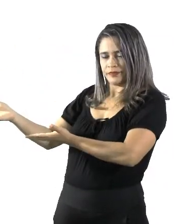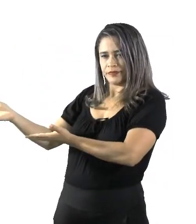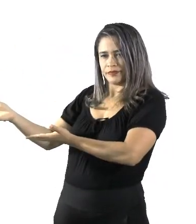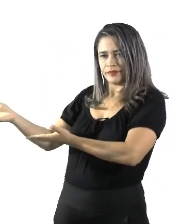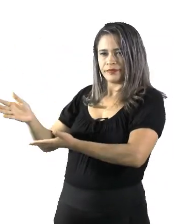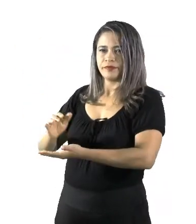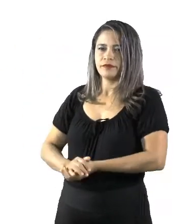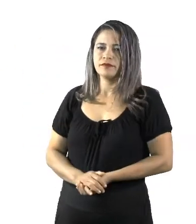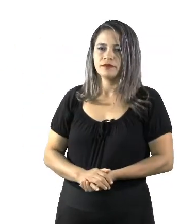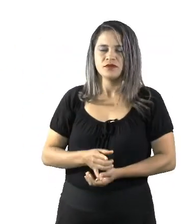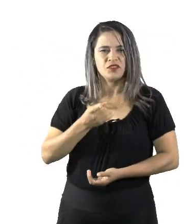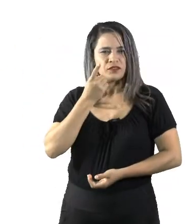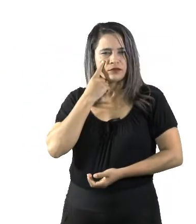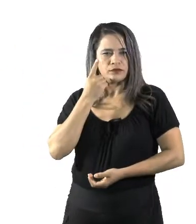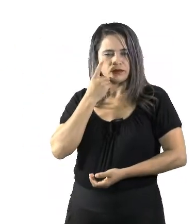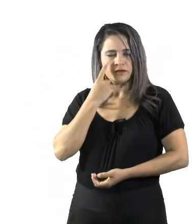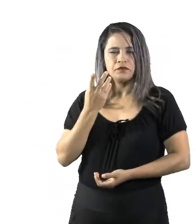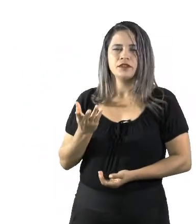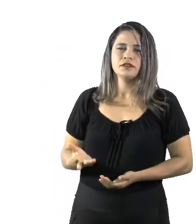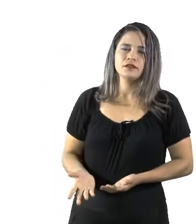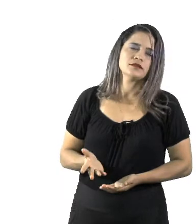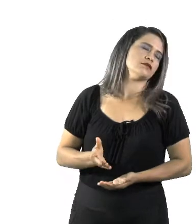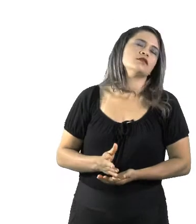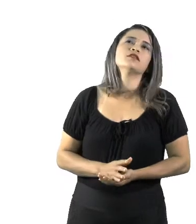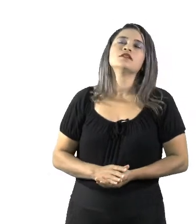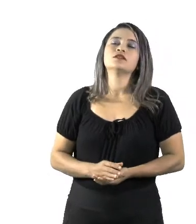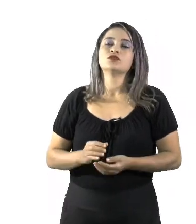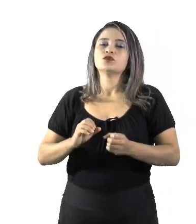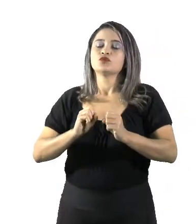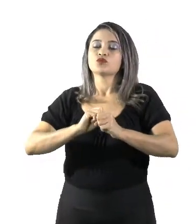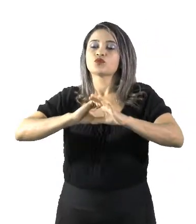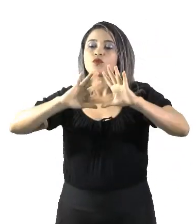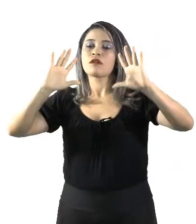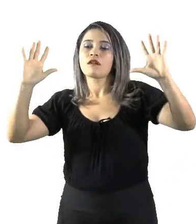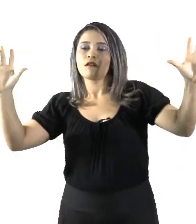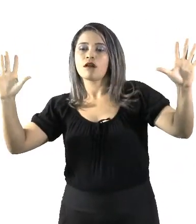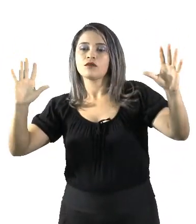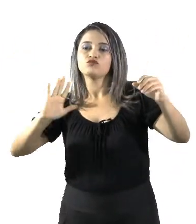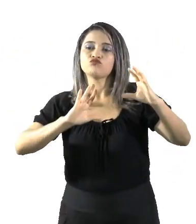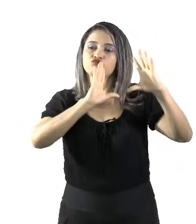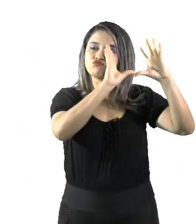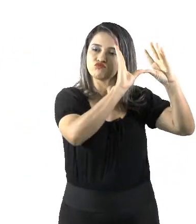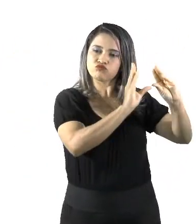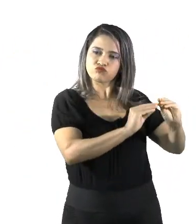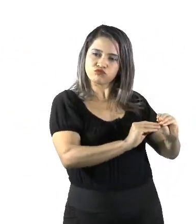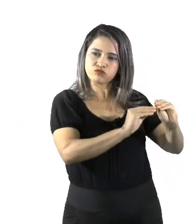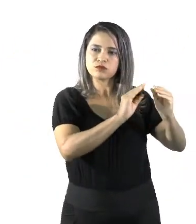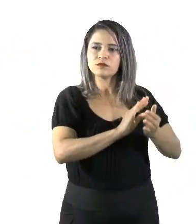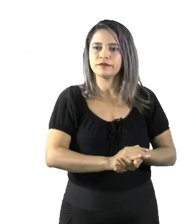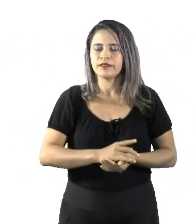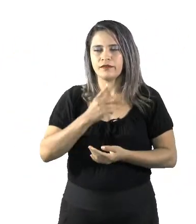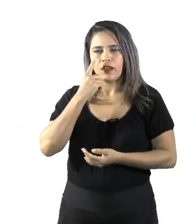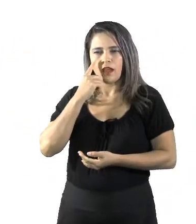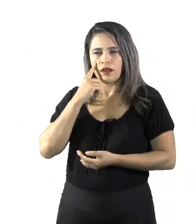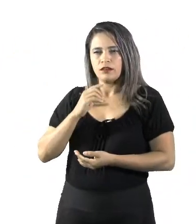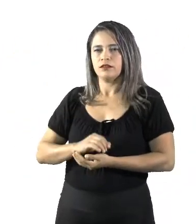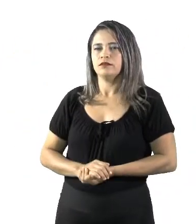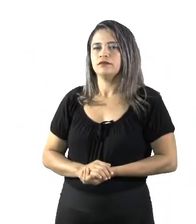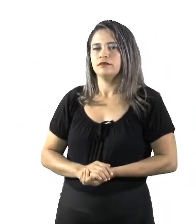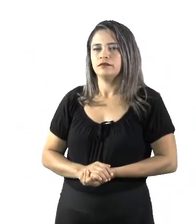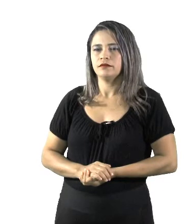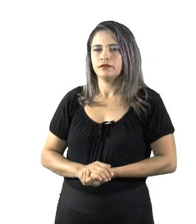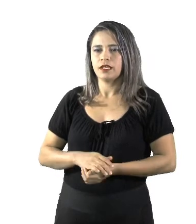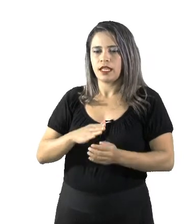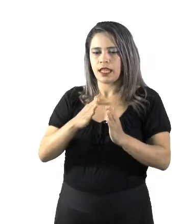nós vemos a questão do claro e do escuro. Não está aí, dia claro e noite. Não está vendo que essa